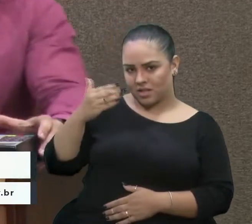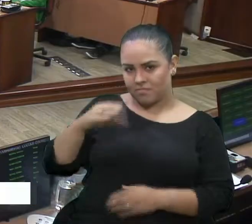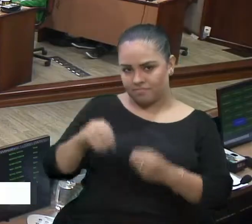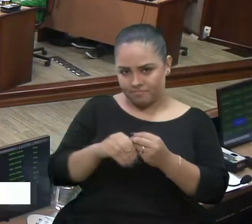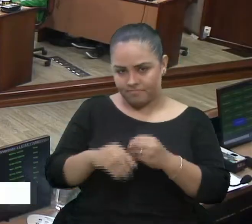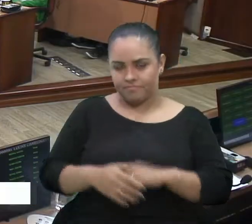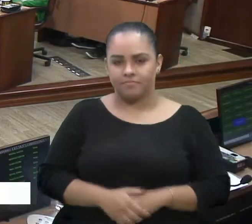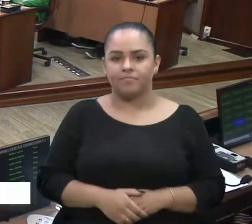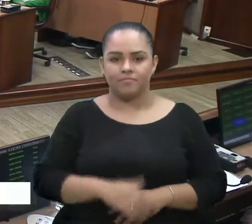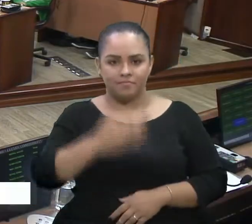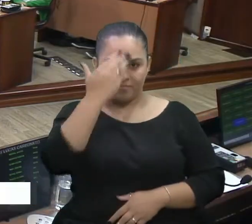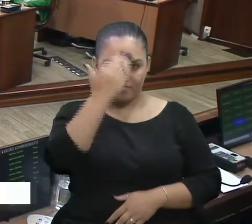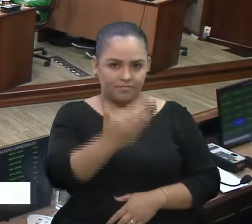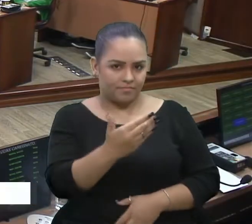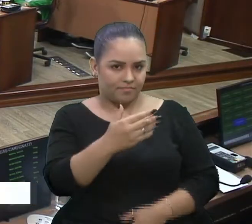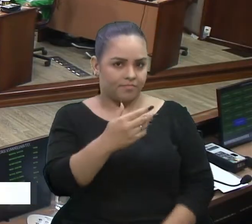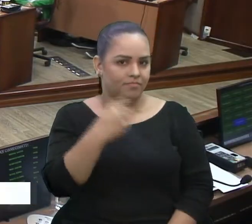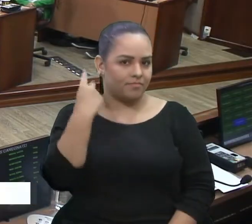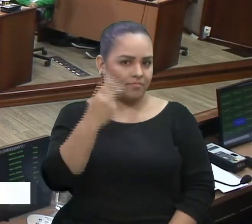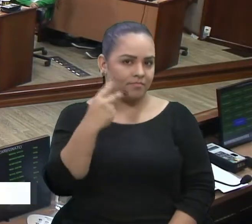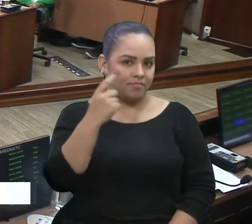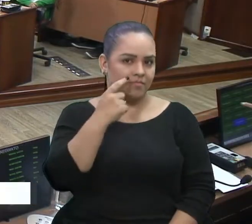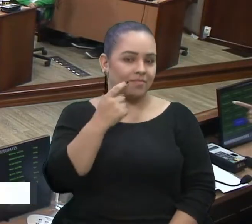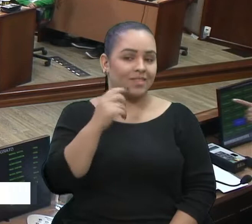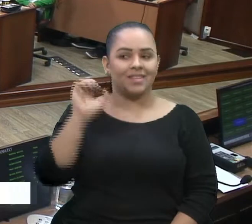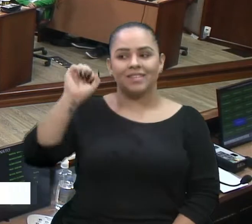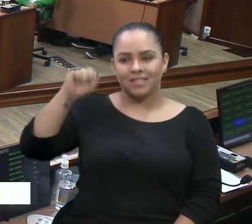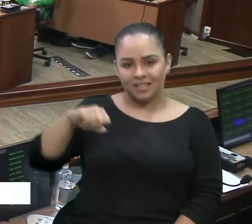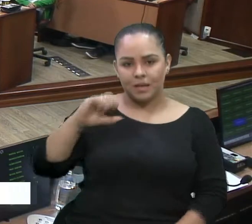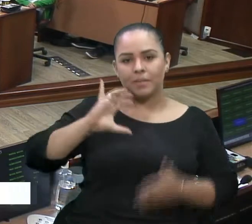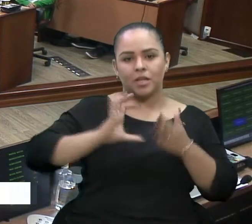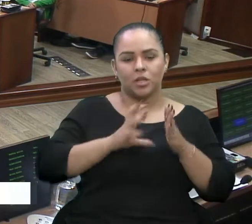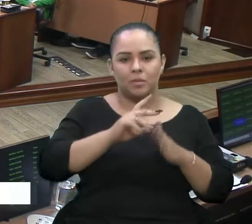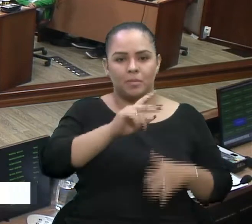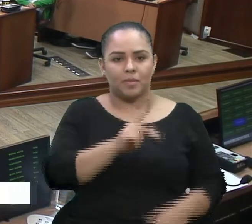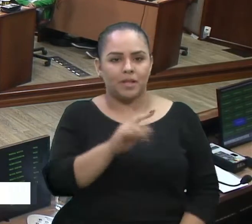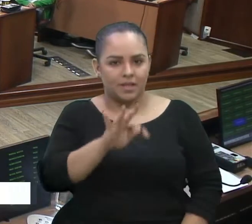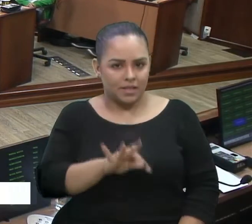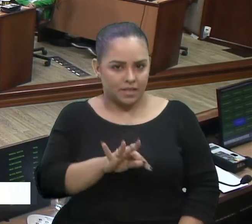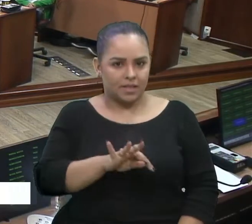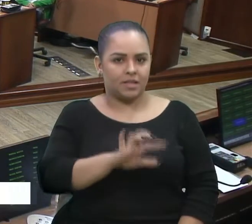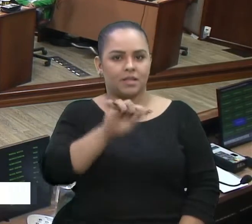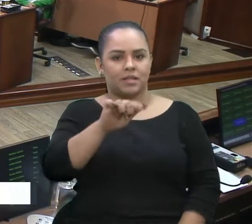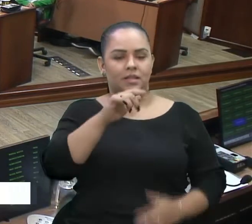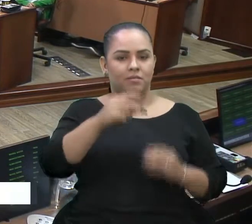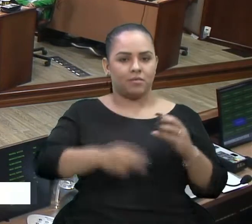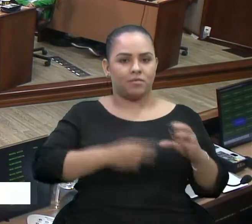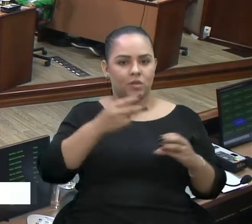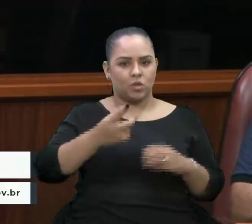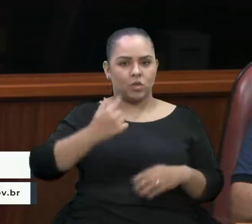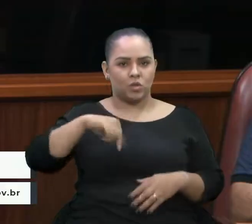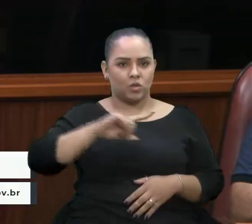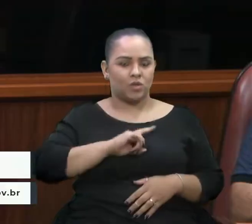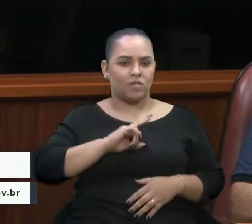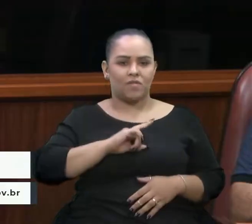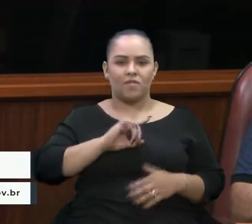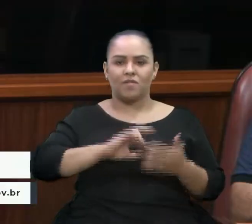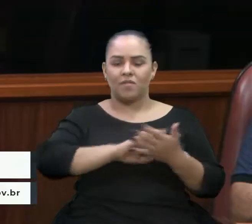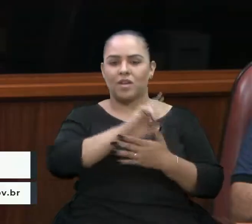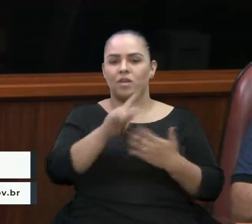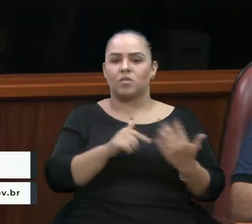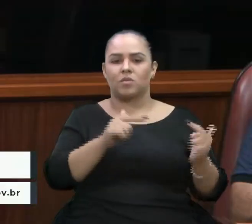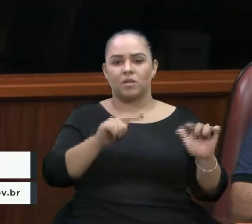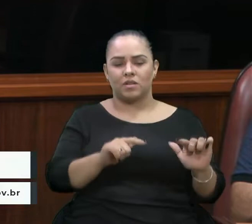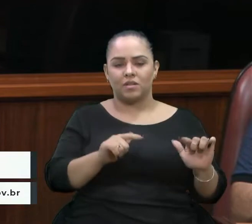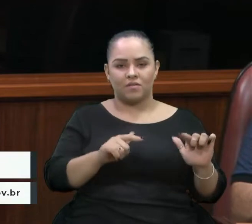Obrigado, vereador Petrini. De fato, a bancada do PT teve... A bancada aqui da Câmara Municipal, estivemos em vários movimentos. Vereadora